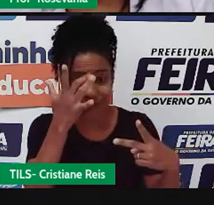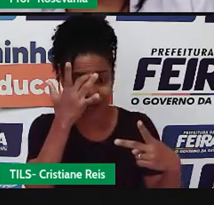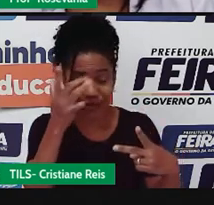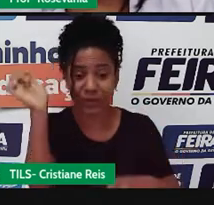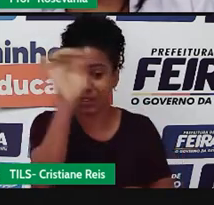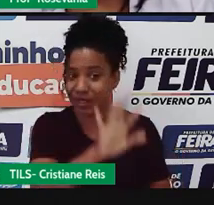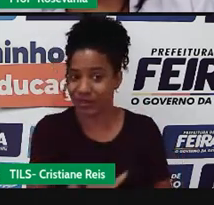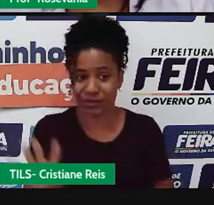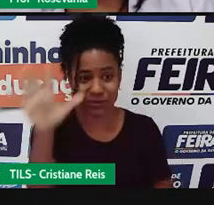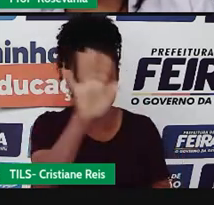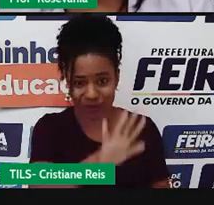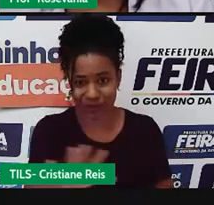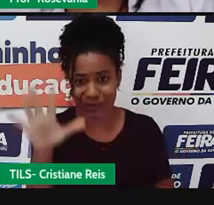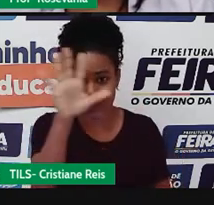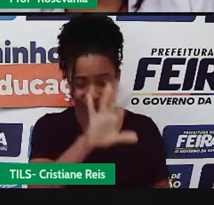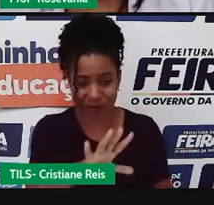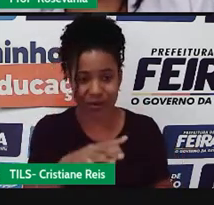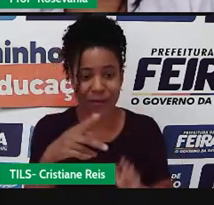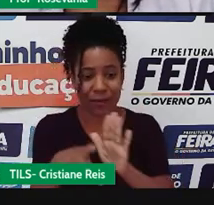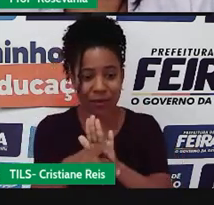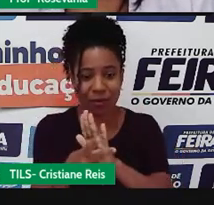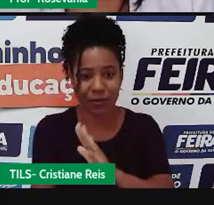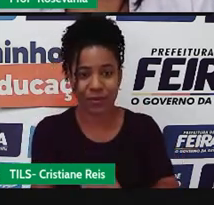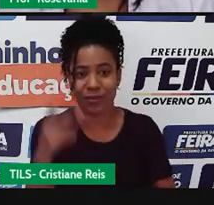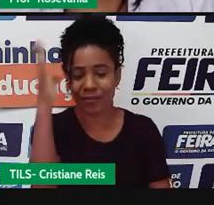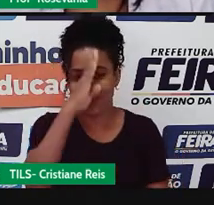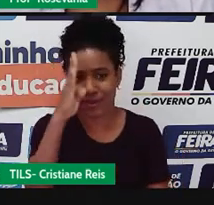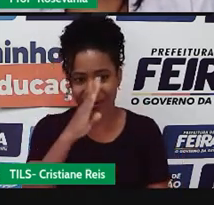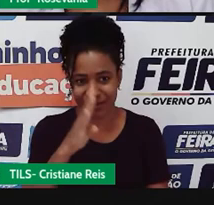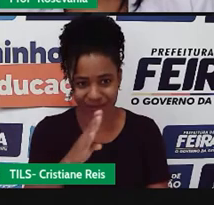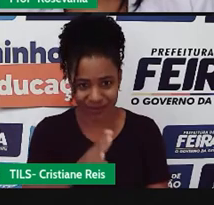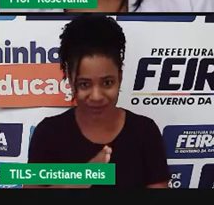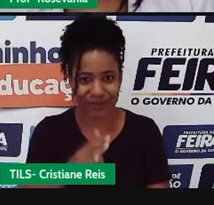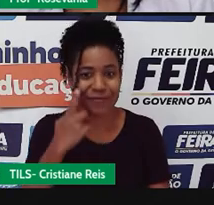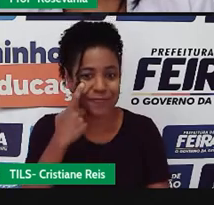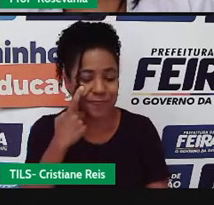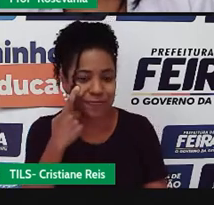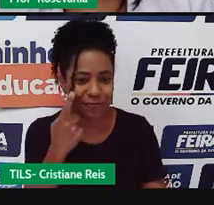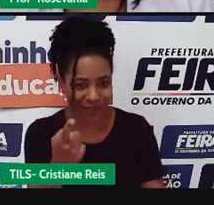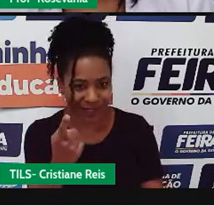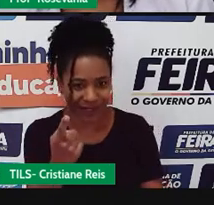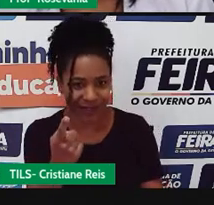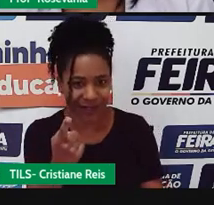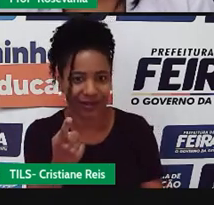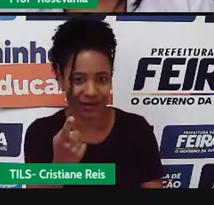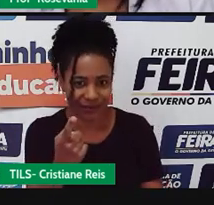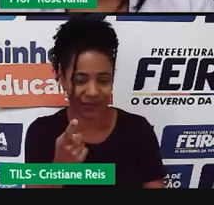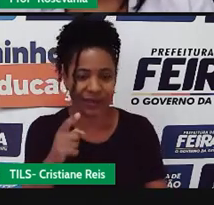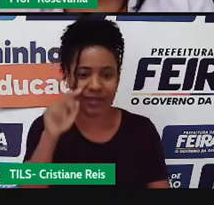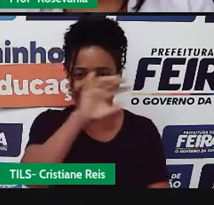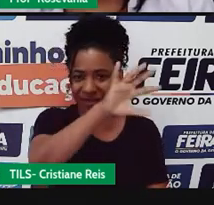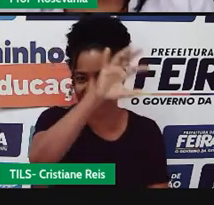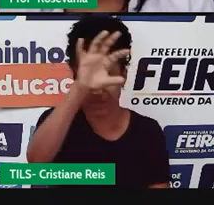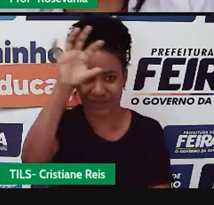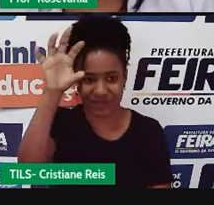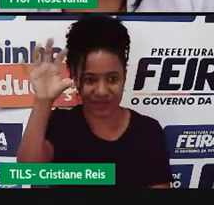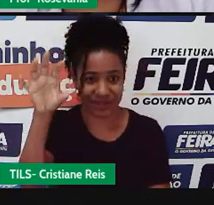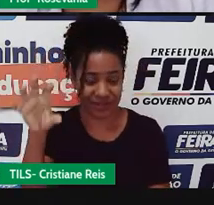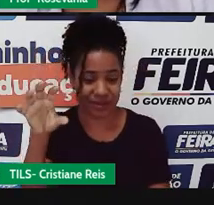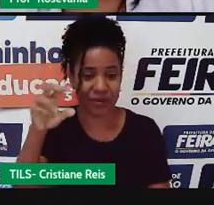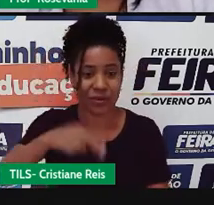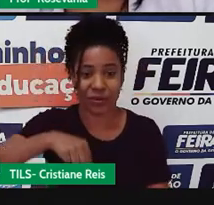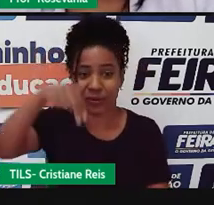ou seja, eu não saio do território brasileiro, né, eu fico aqui ainda, né, na mesma região que a região norte,